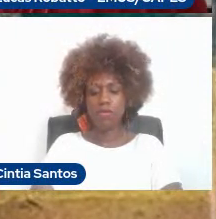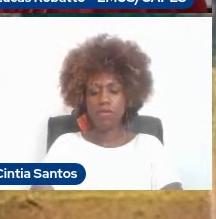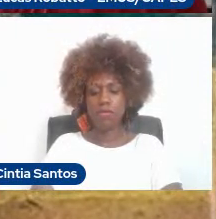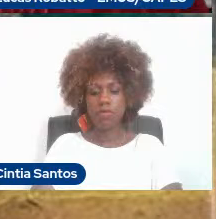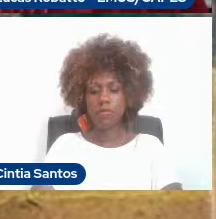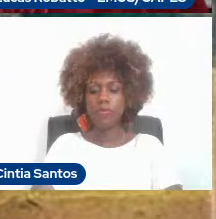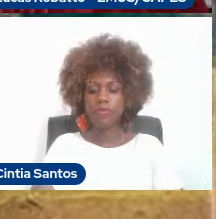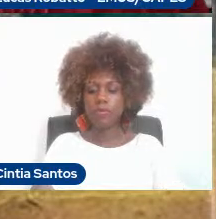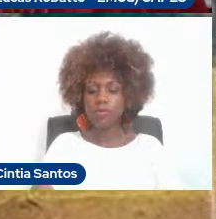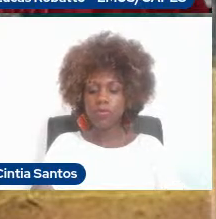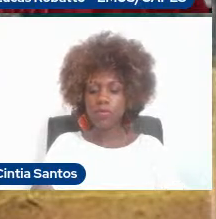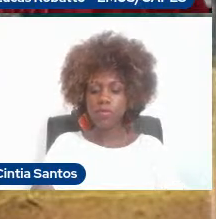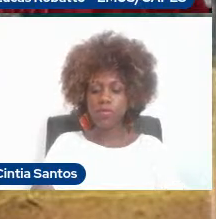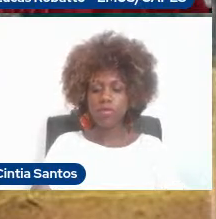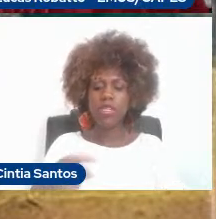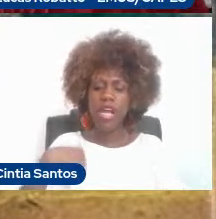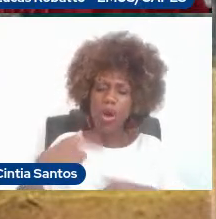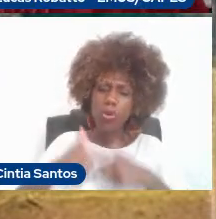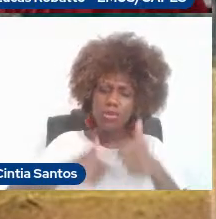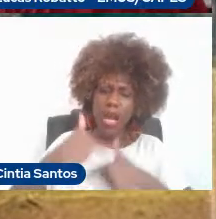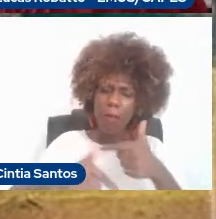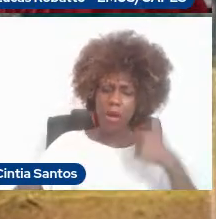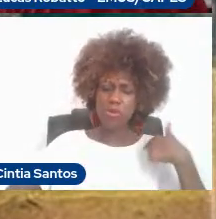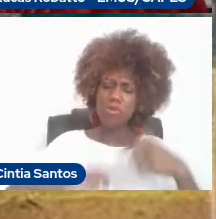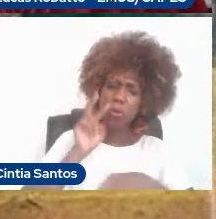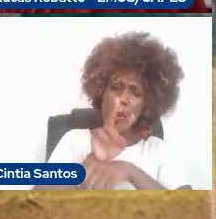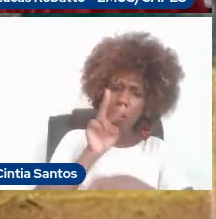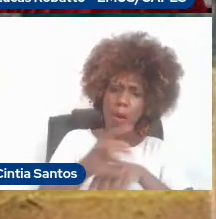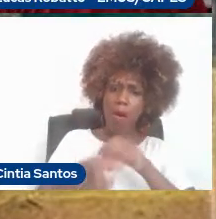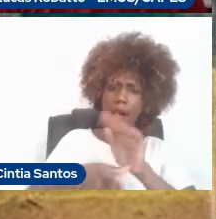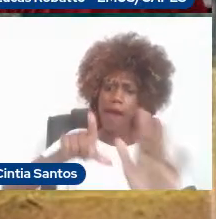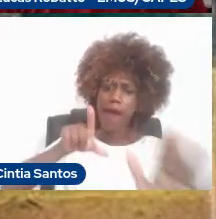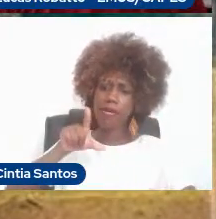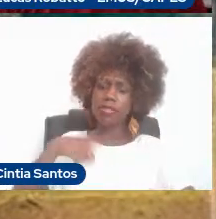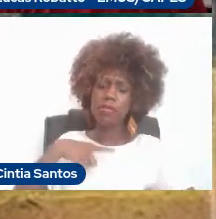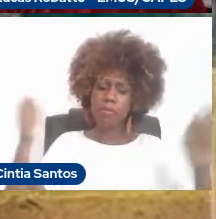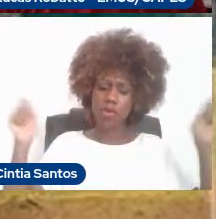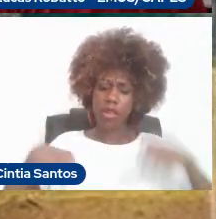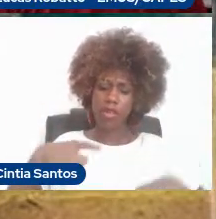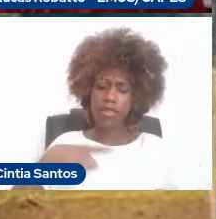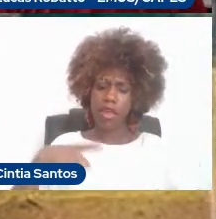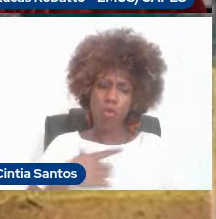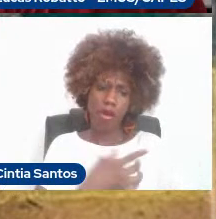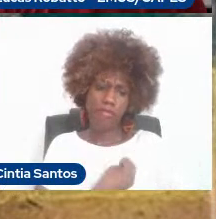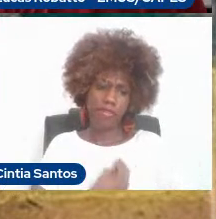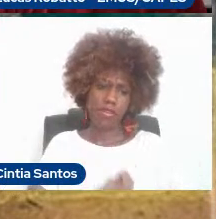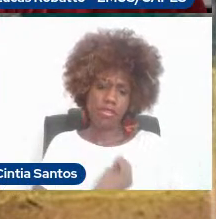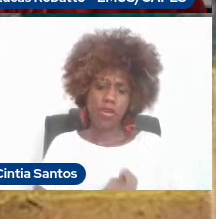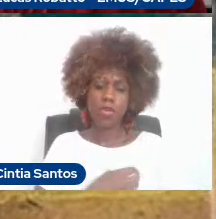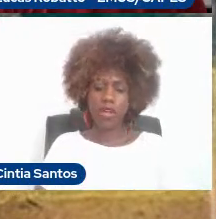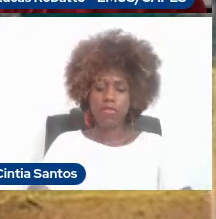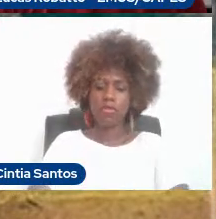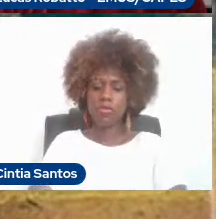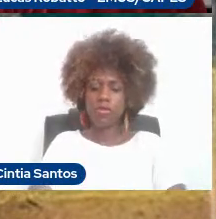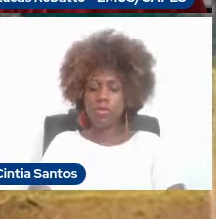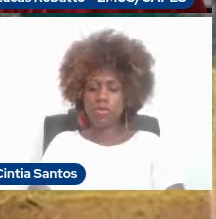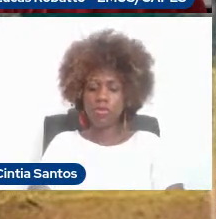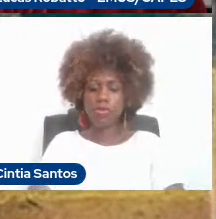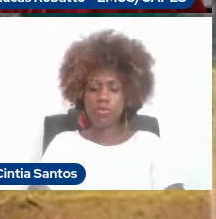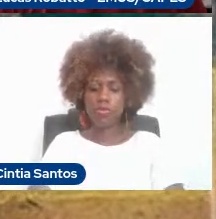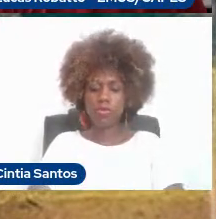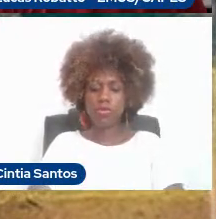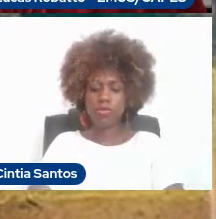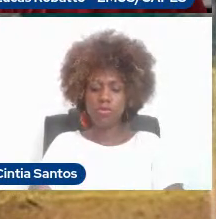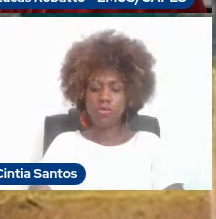trabalho de prevenção. A gente poder ter uma vida mais saudável enquanto músico. Inclusive, uma vida